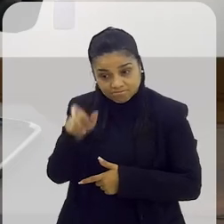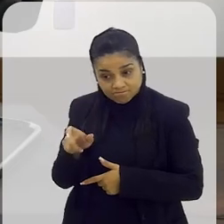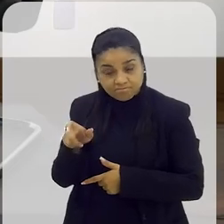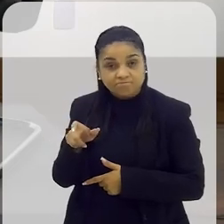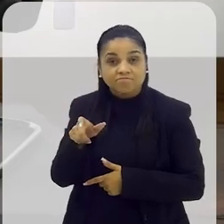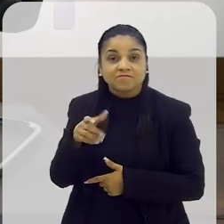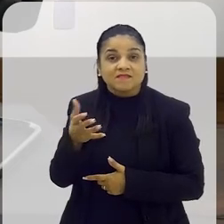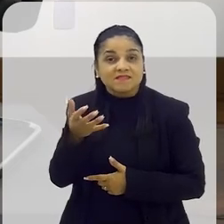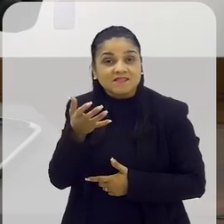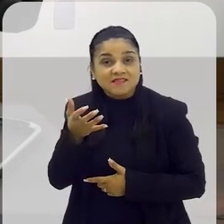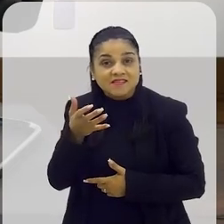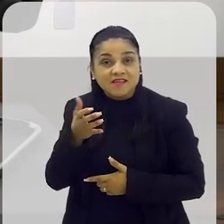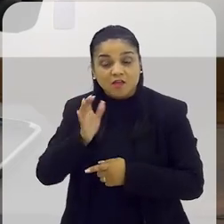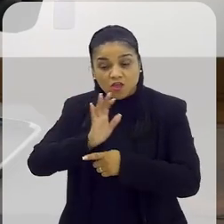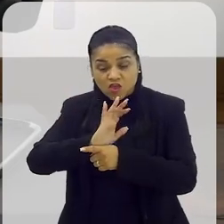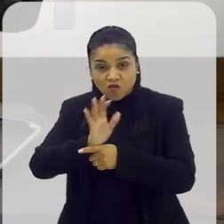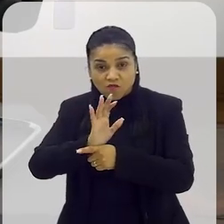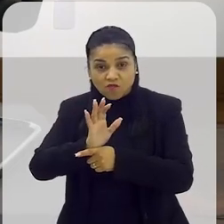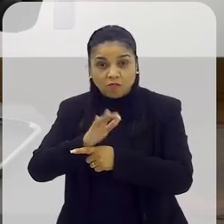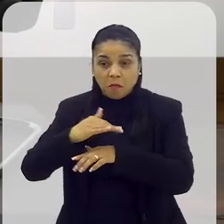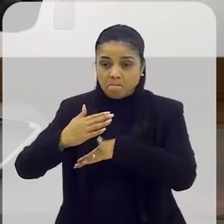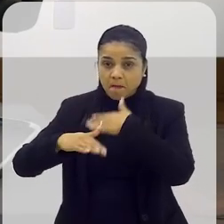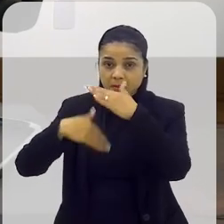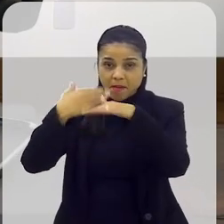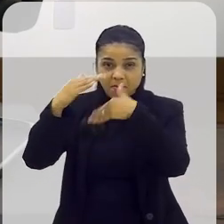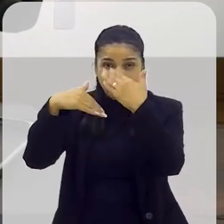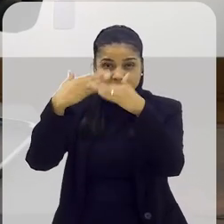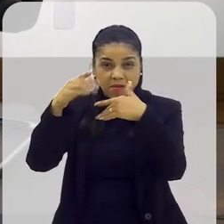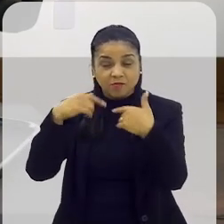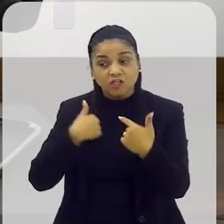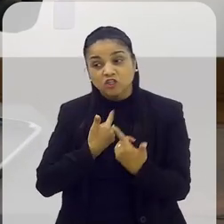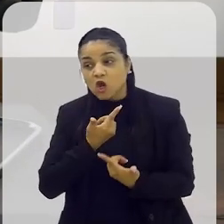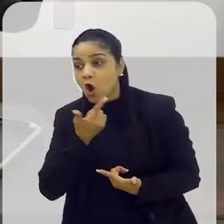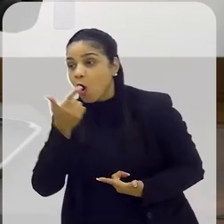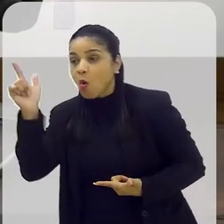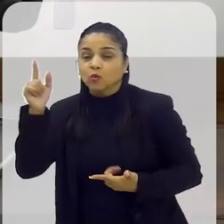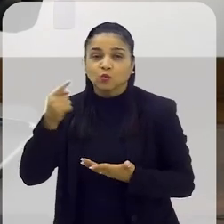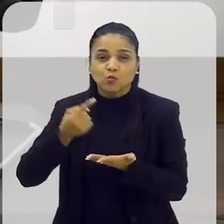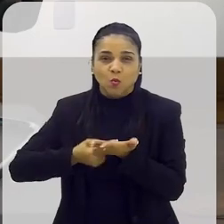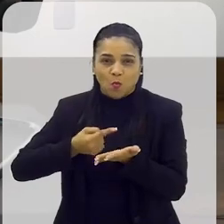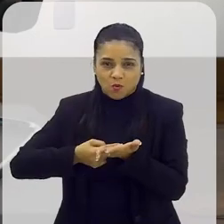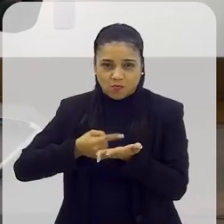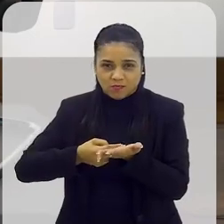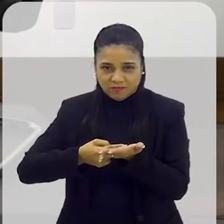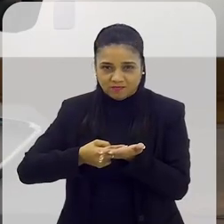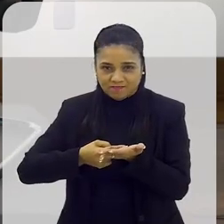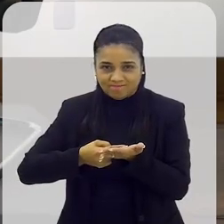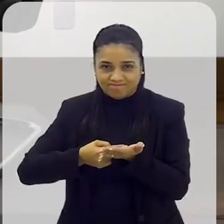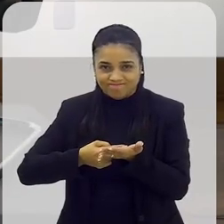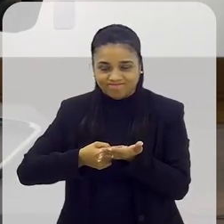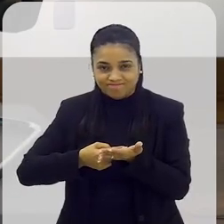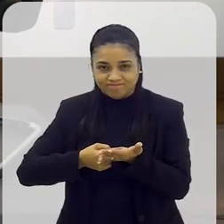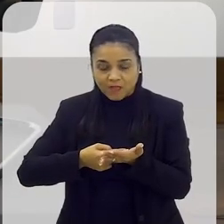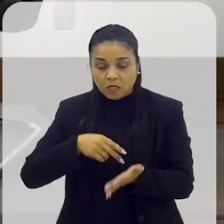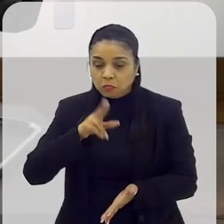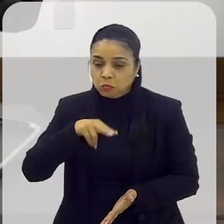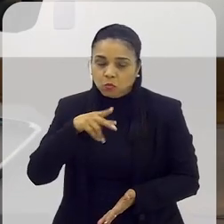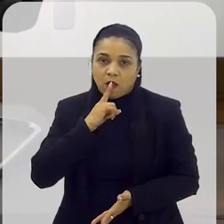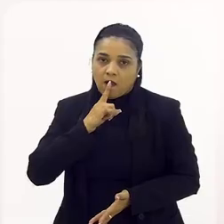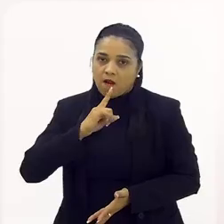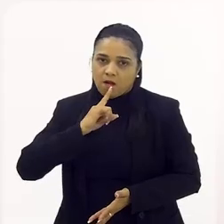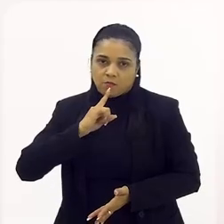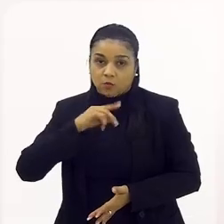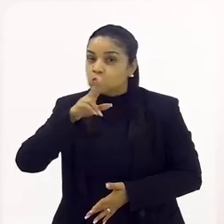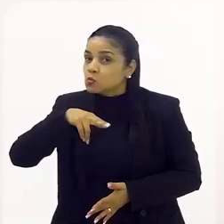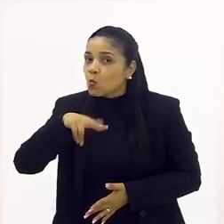ela queria que o filme andasse, porque ela já tinha um outro compromisso. Cheio. Então, ela nunca